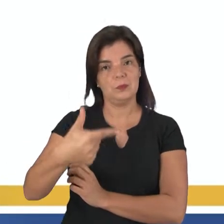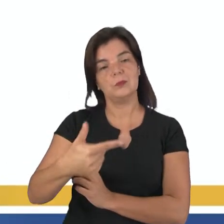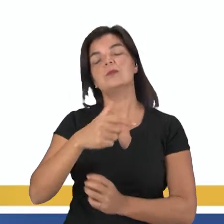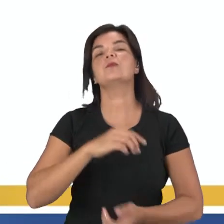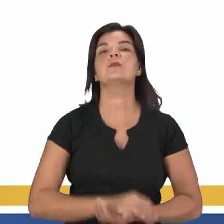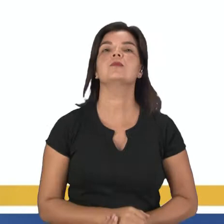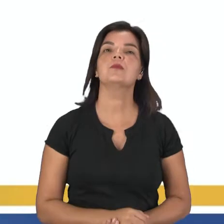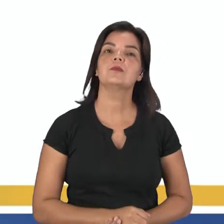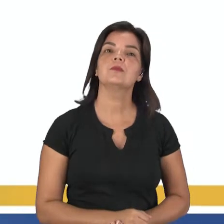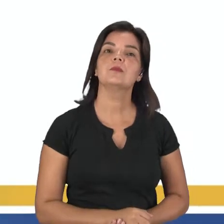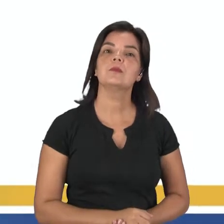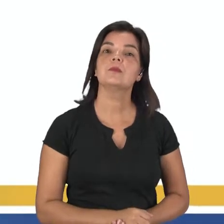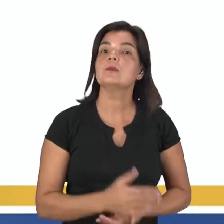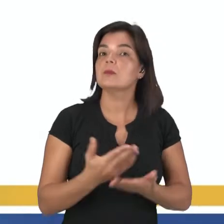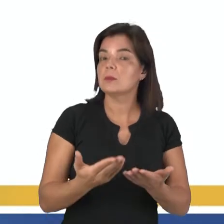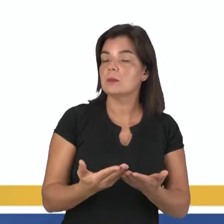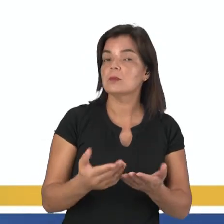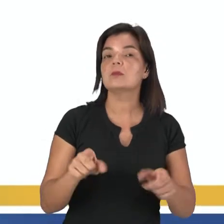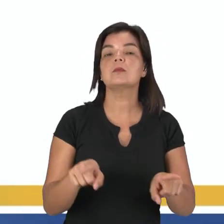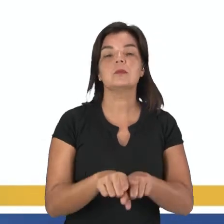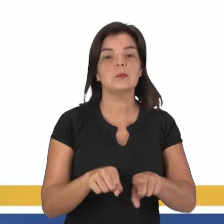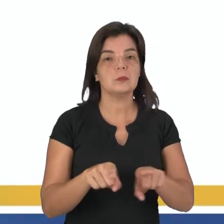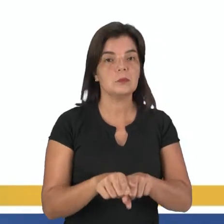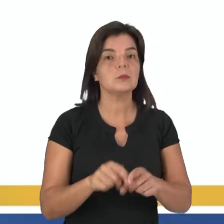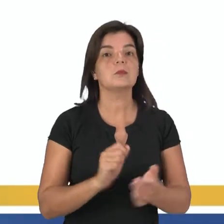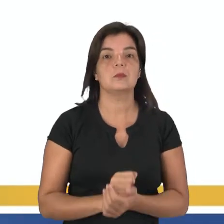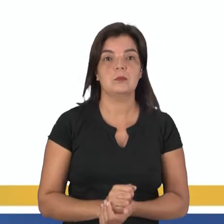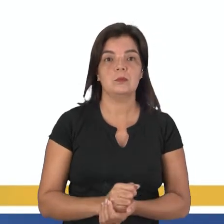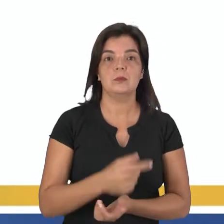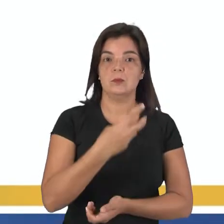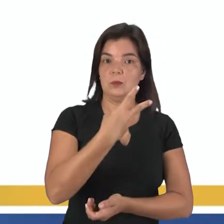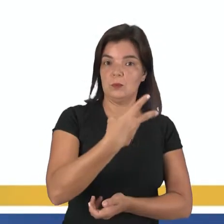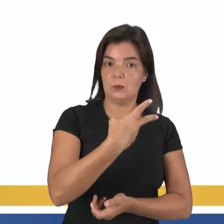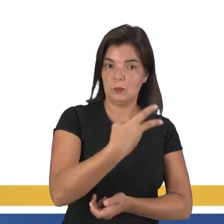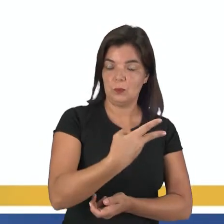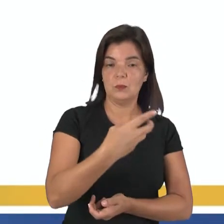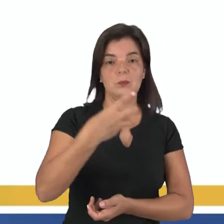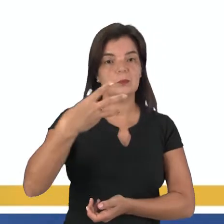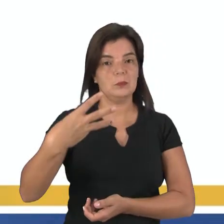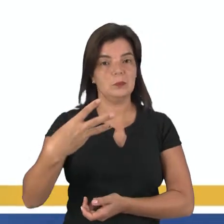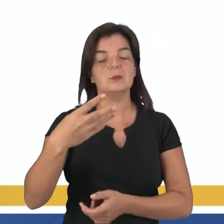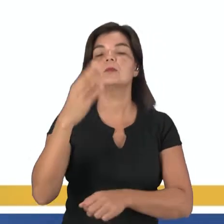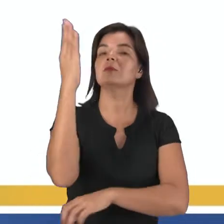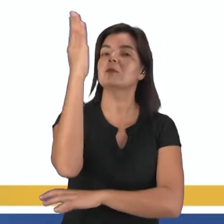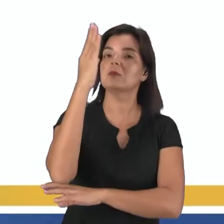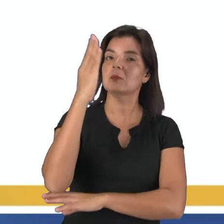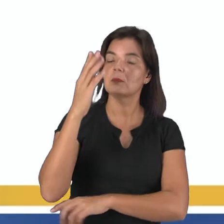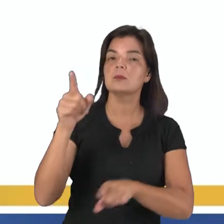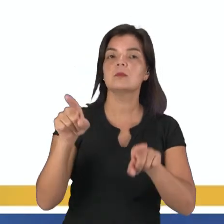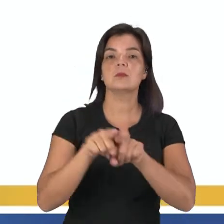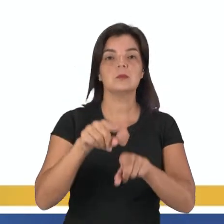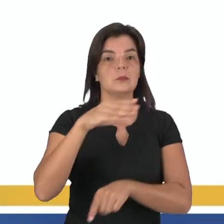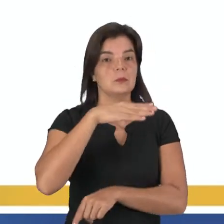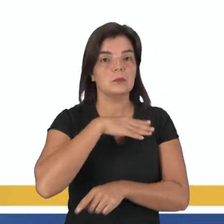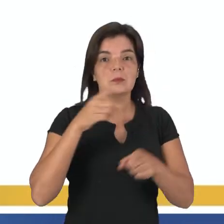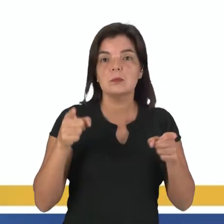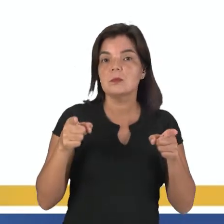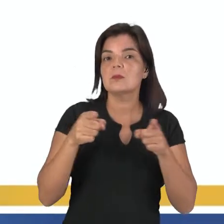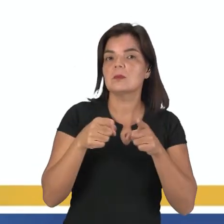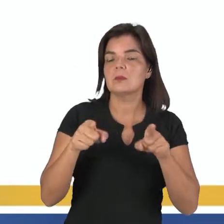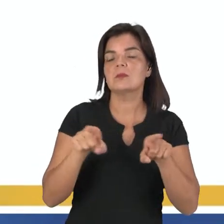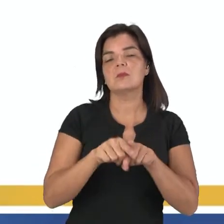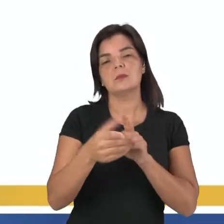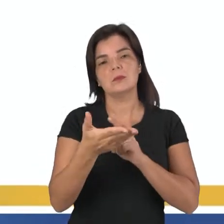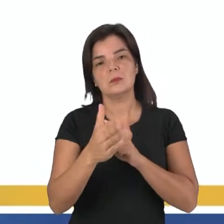,2 milhões. Em outras palavras, 2 em cada 3 brasileiros moram hoje em cidades pequenas